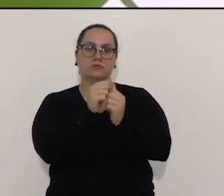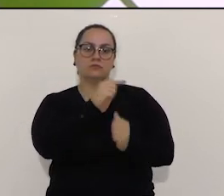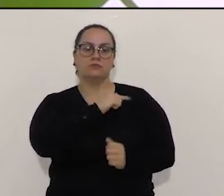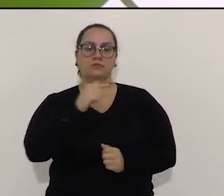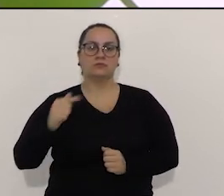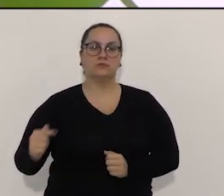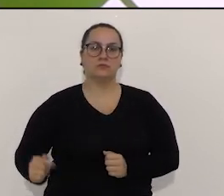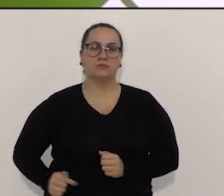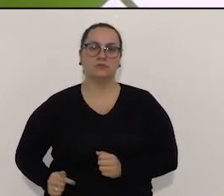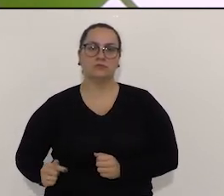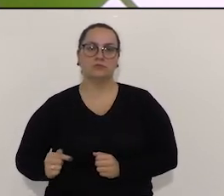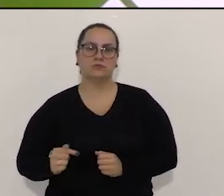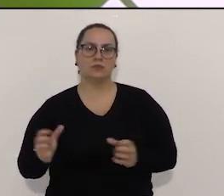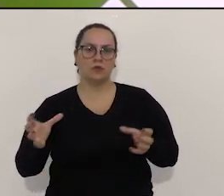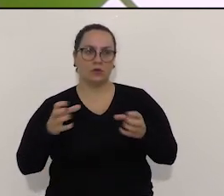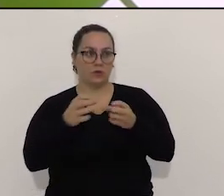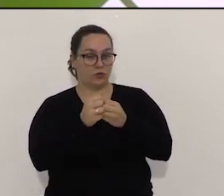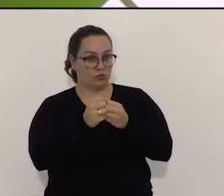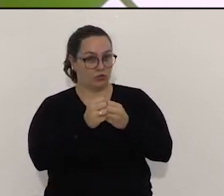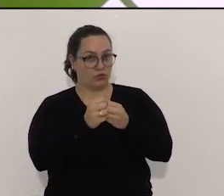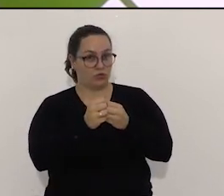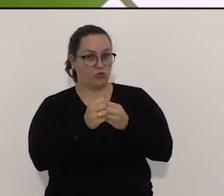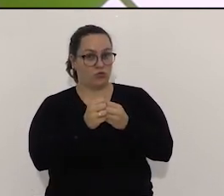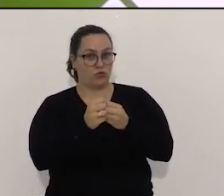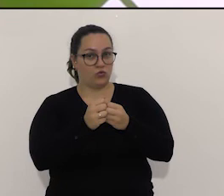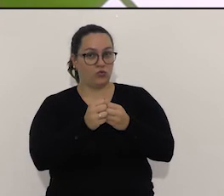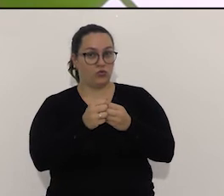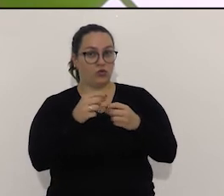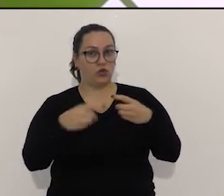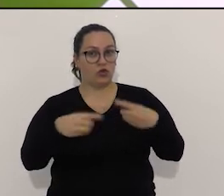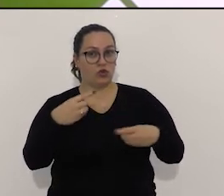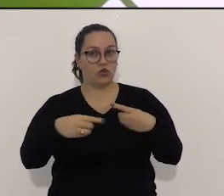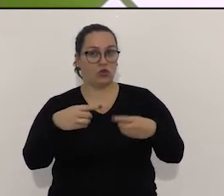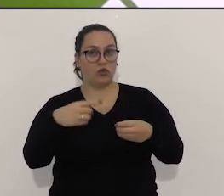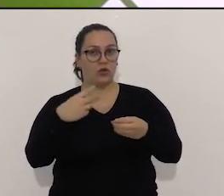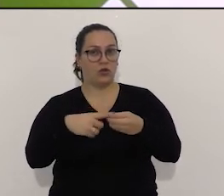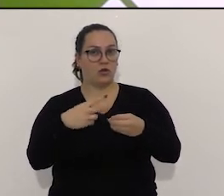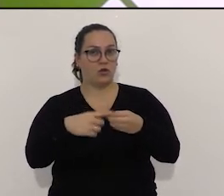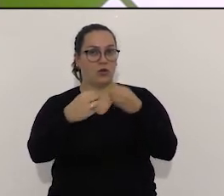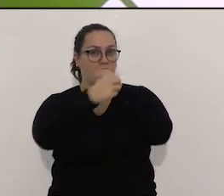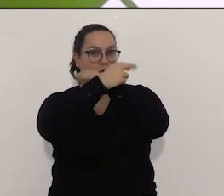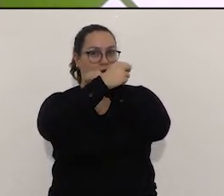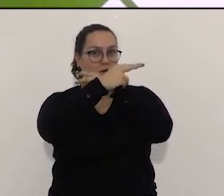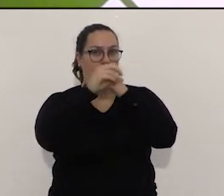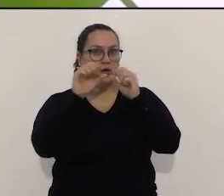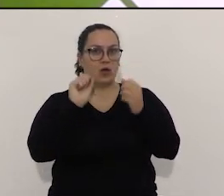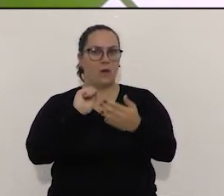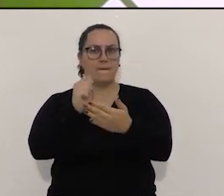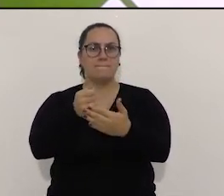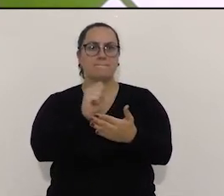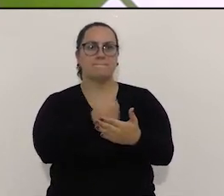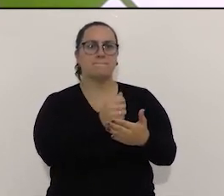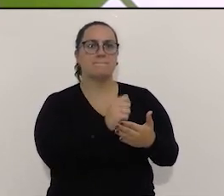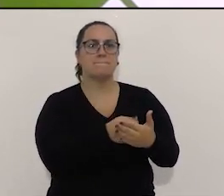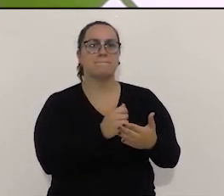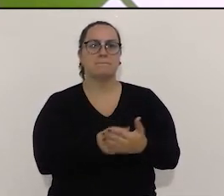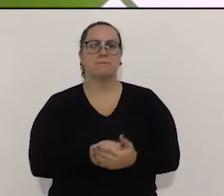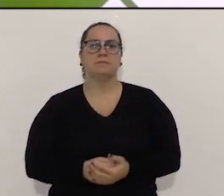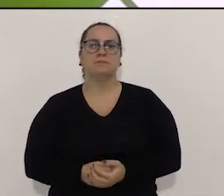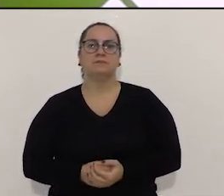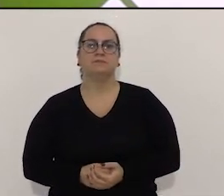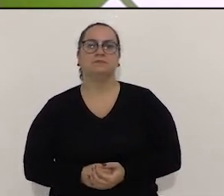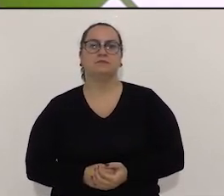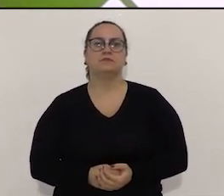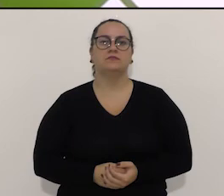estaduais e federais que agregue na minha gestão da cidade. E quero investir pesadamente no consórcio